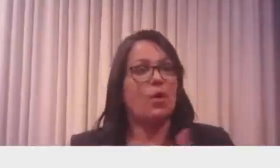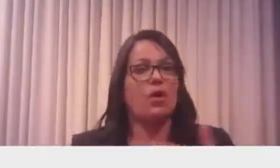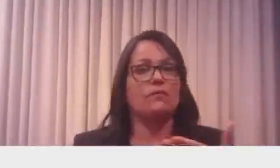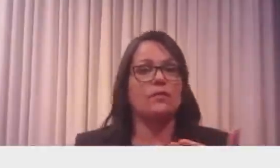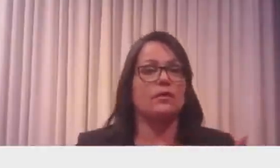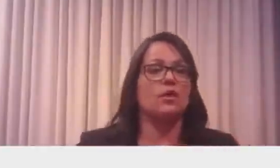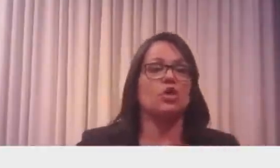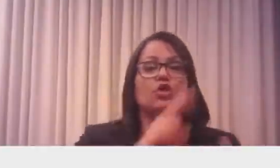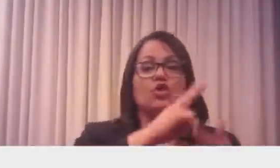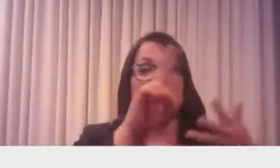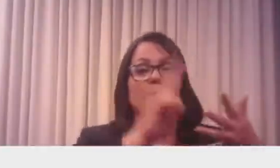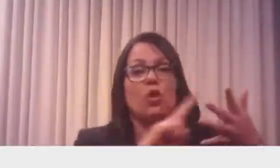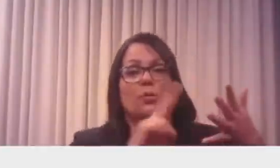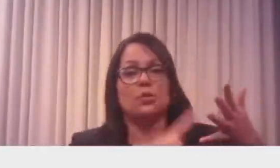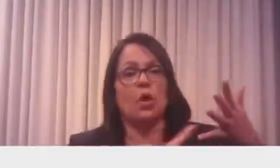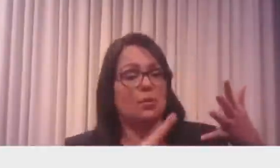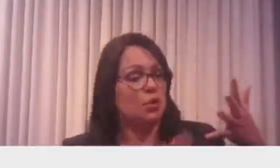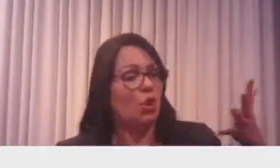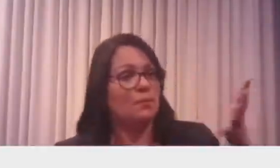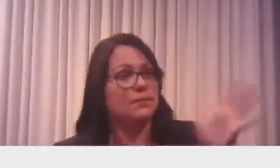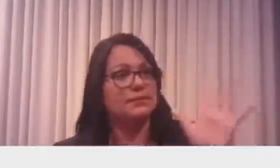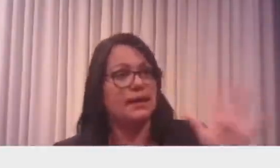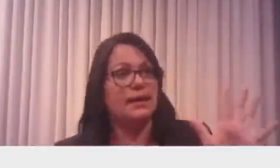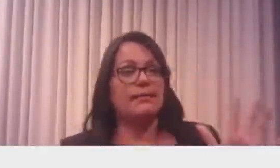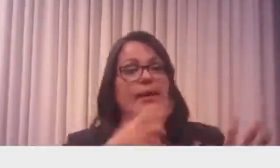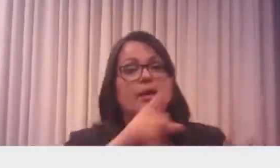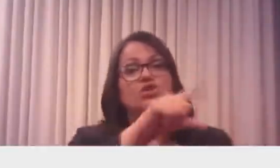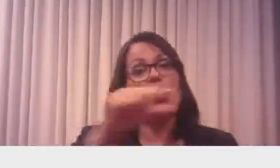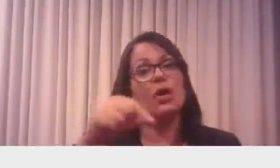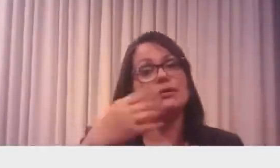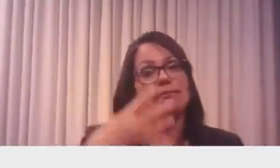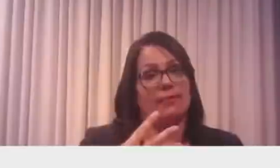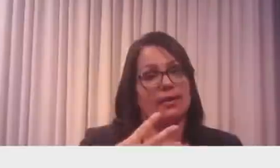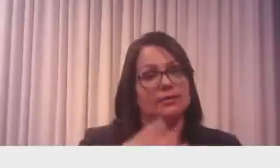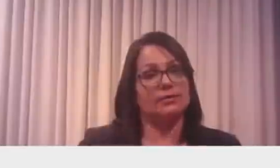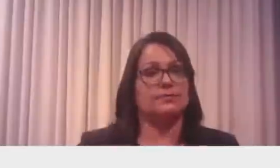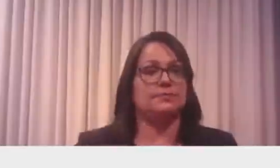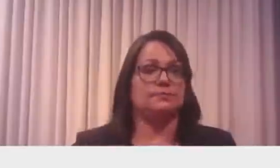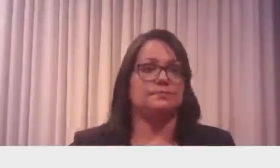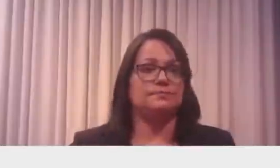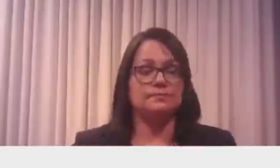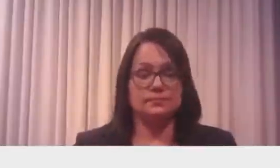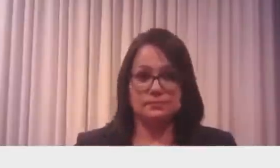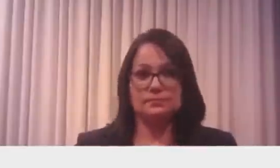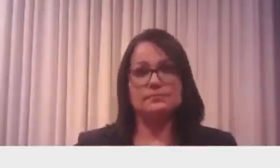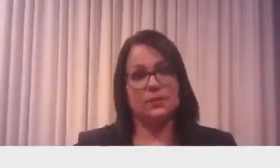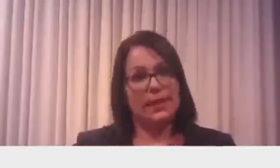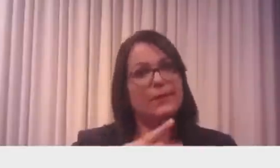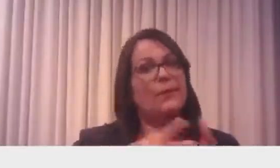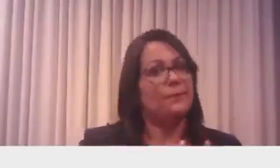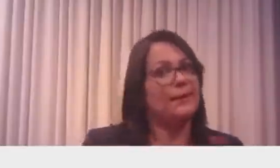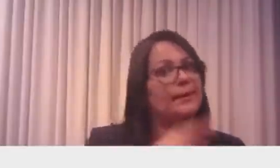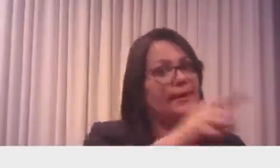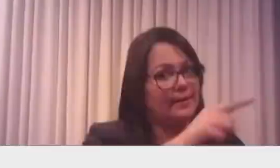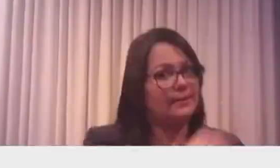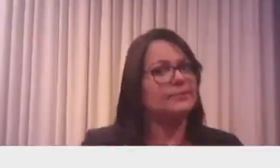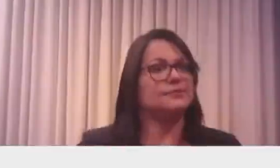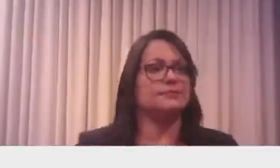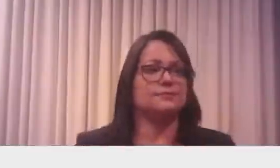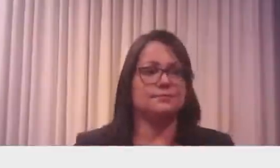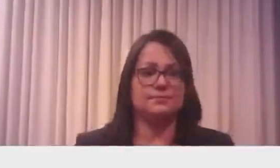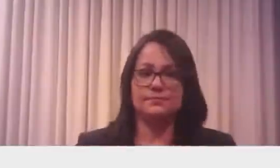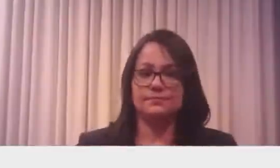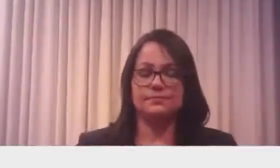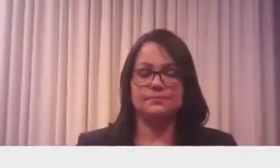agências, tem que botar quatro nosso aqui, indicação nossa aqui. Então, tem essa complicação toda, mas